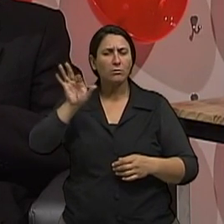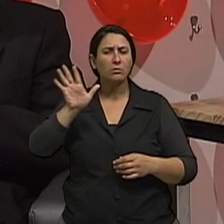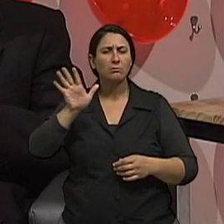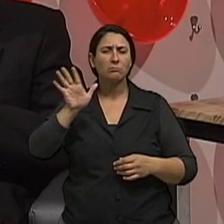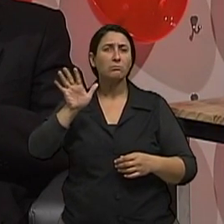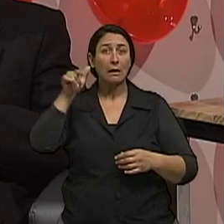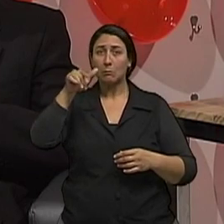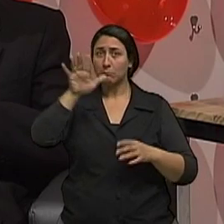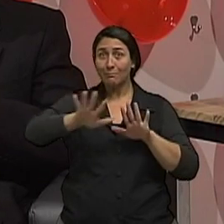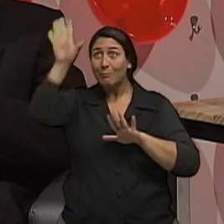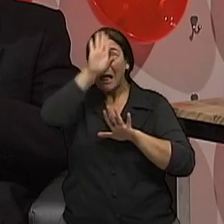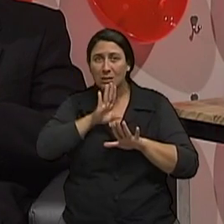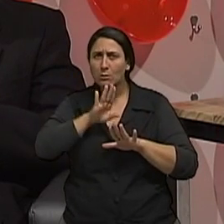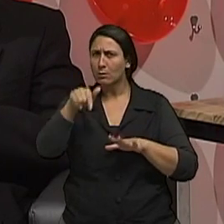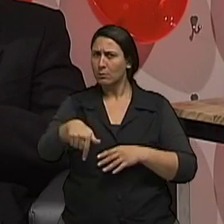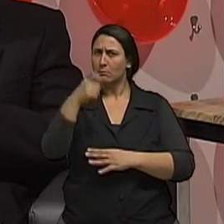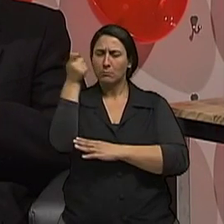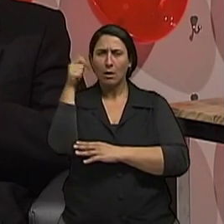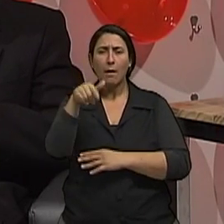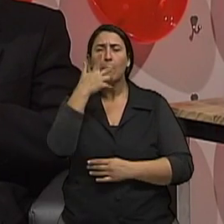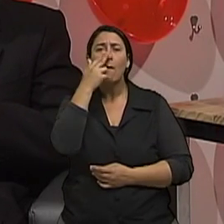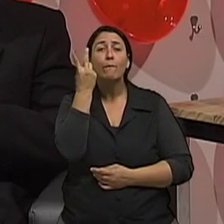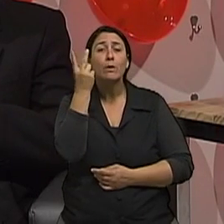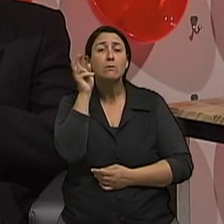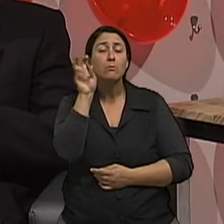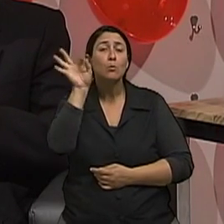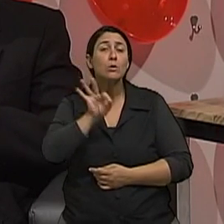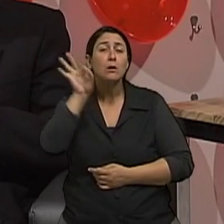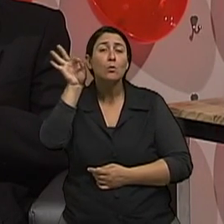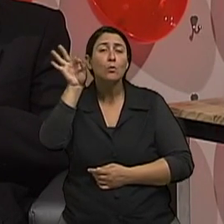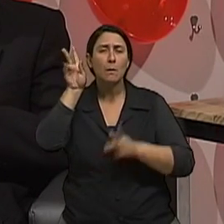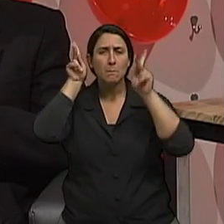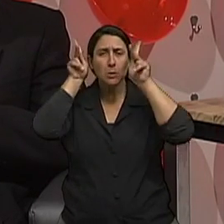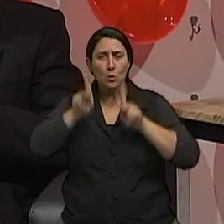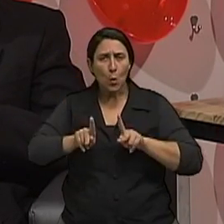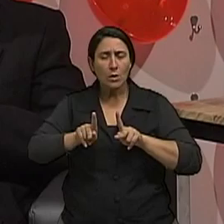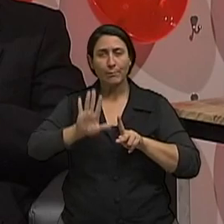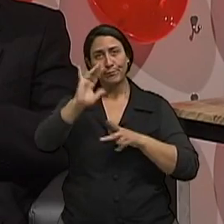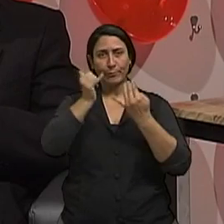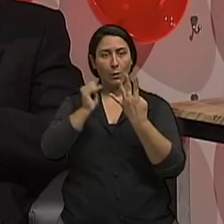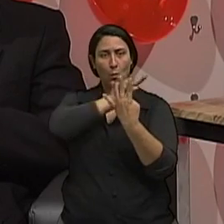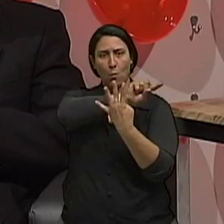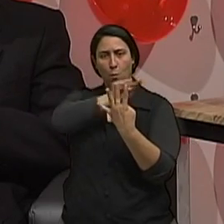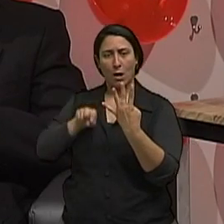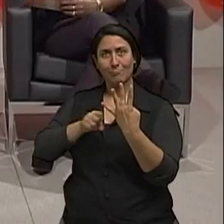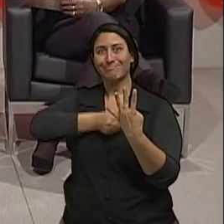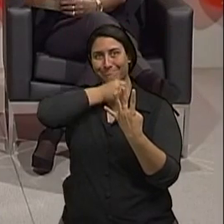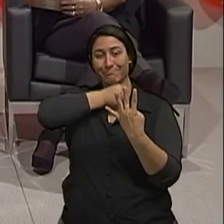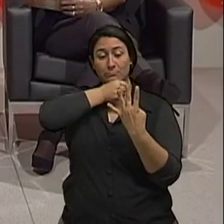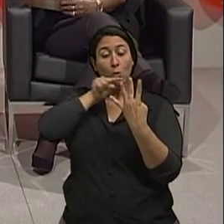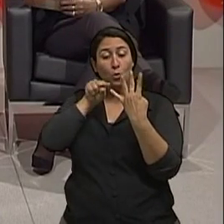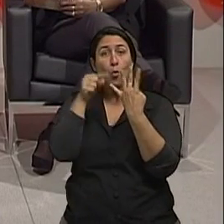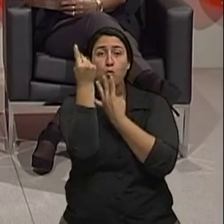Brasil, né, aproximadamente 25%, ou um em cada quatro idosos, acima de 60 anos, morando sozinhos. Morando sozinhos.